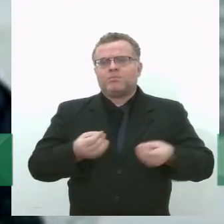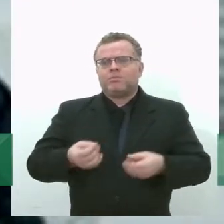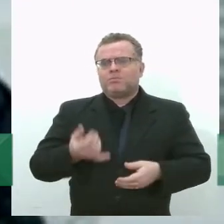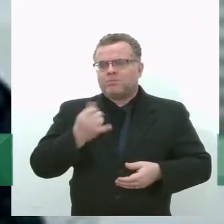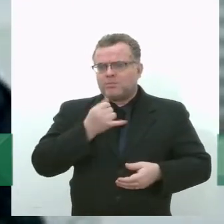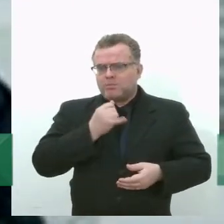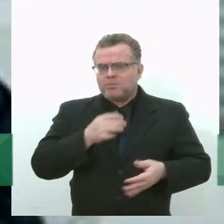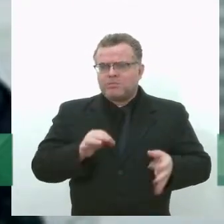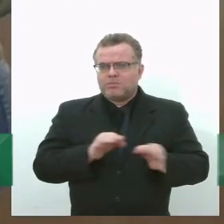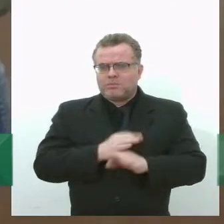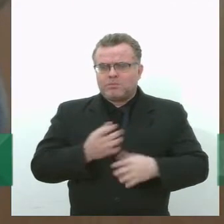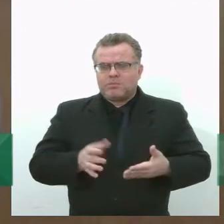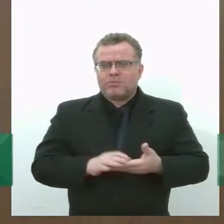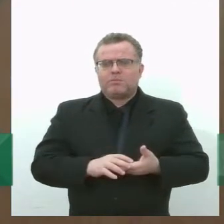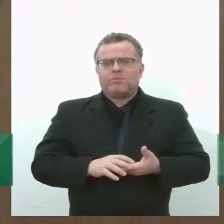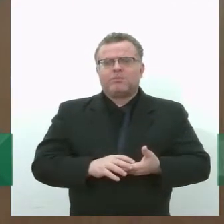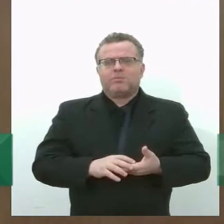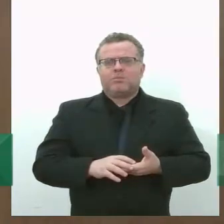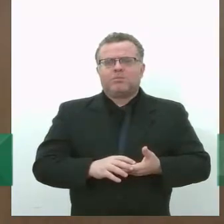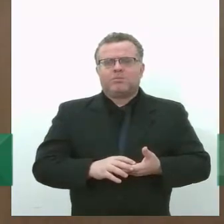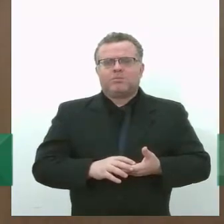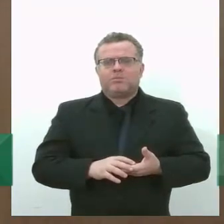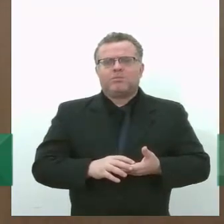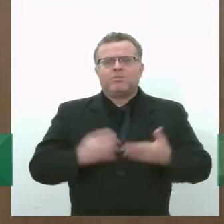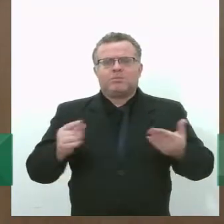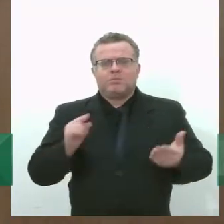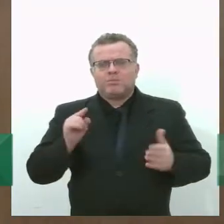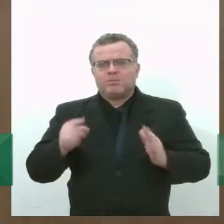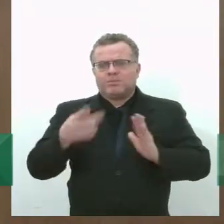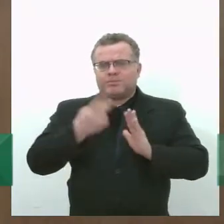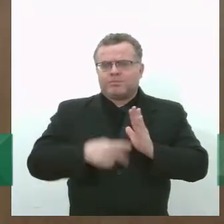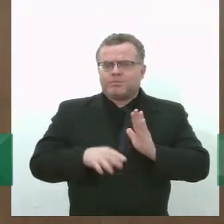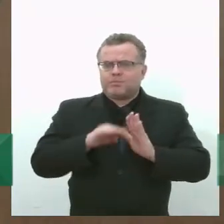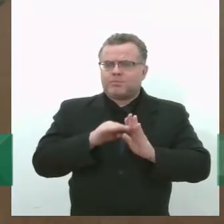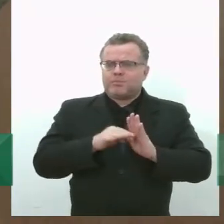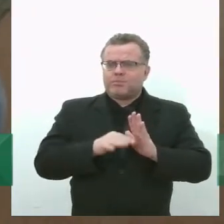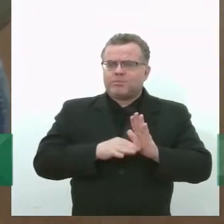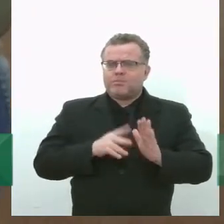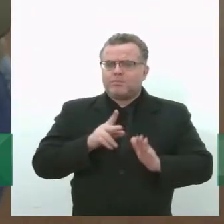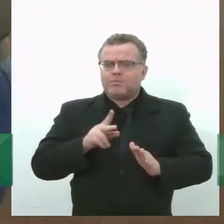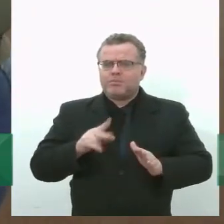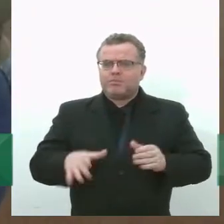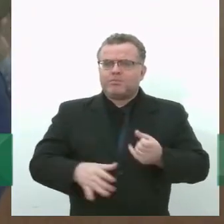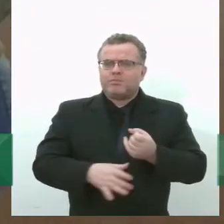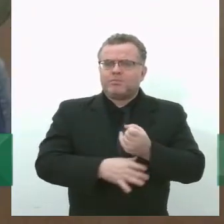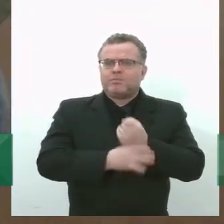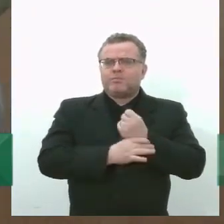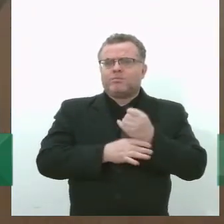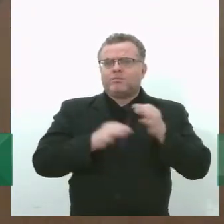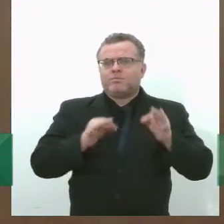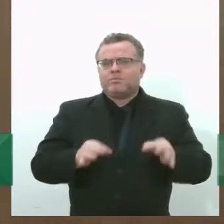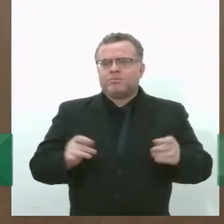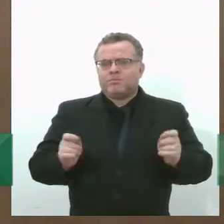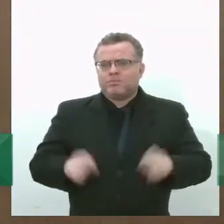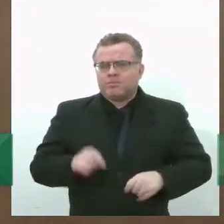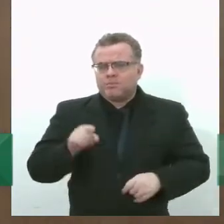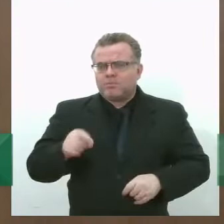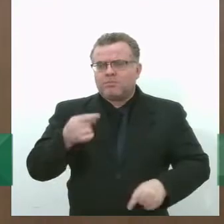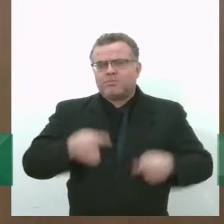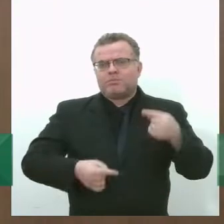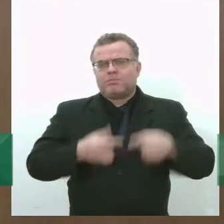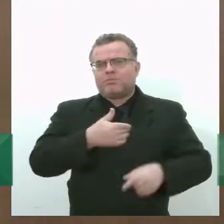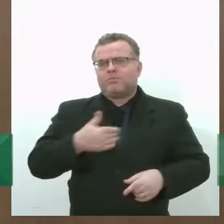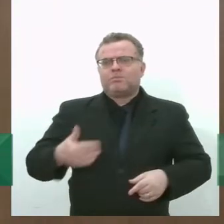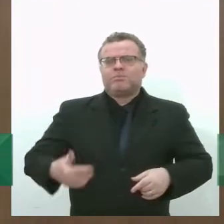Vinícius, o que é que esse projeto que está em discussão do Senado vai dar de segurança jurídica, como política pública, para os